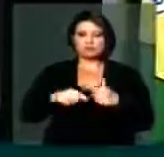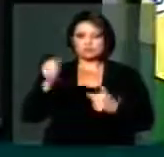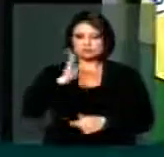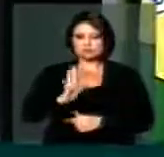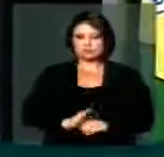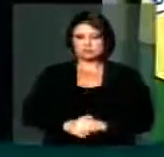presidente.